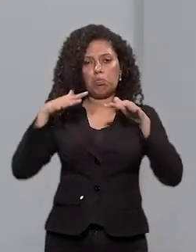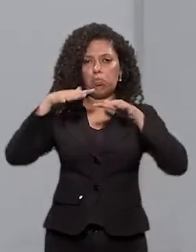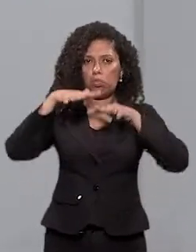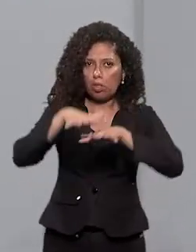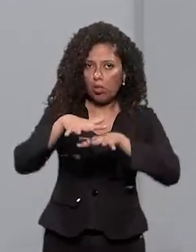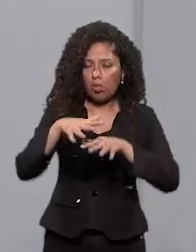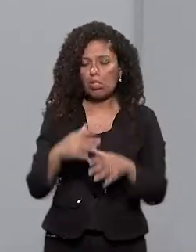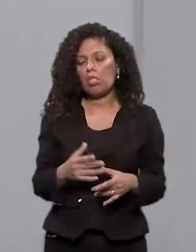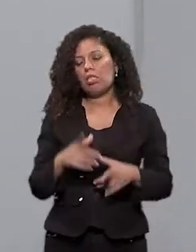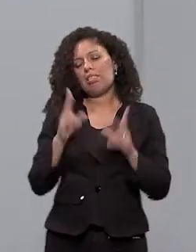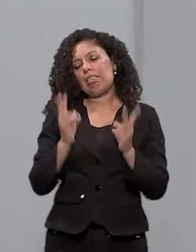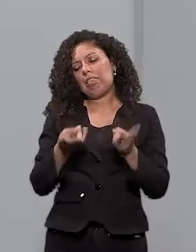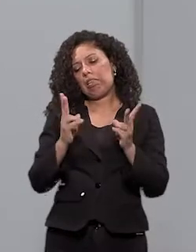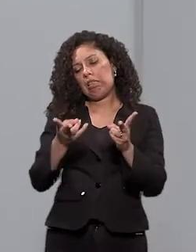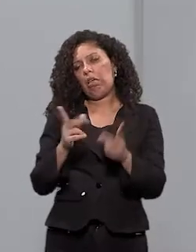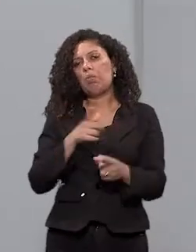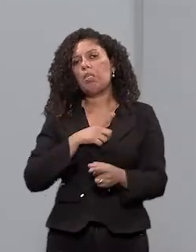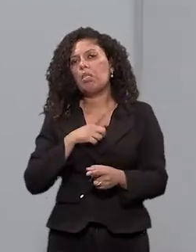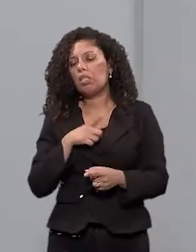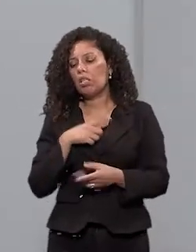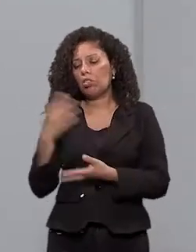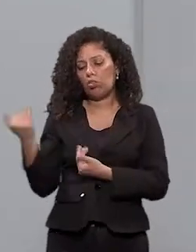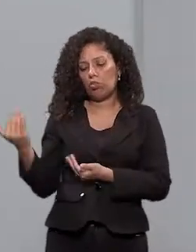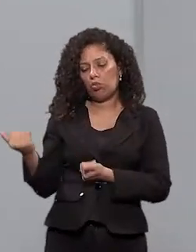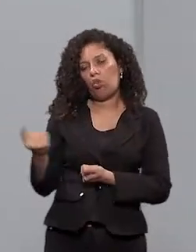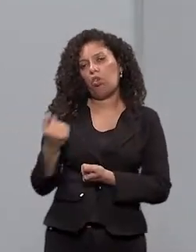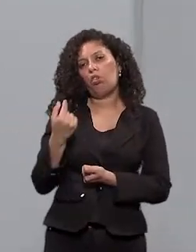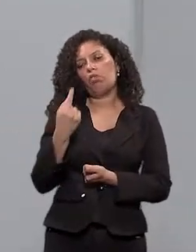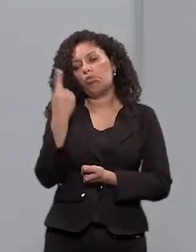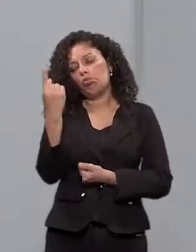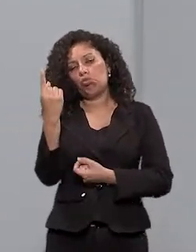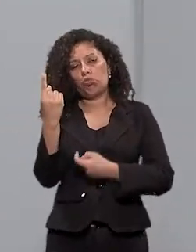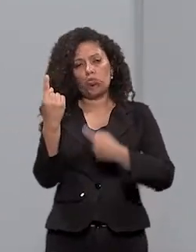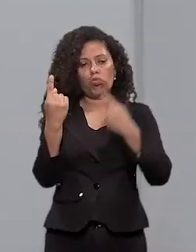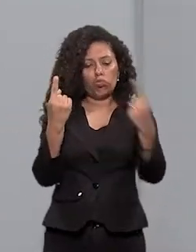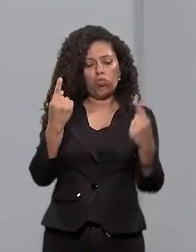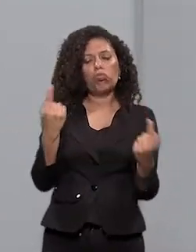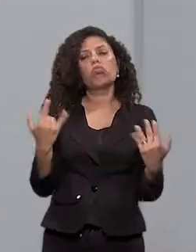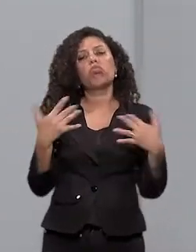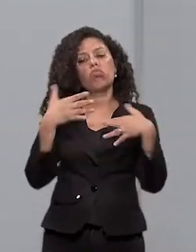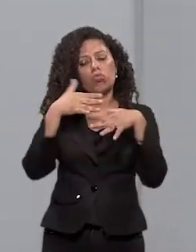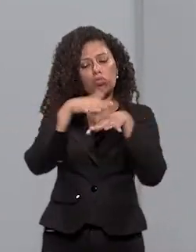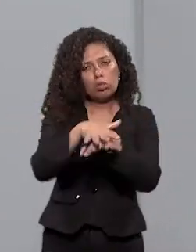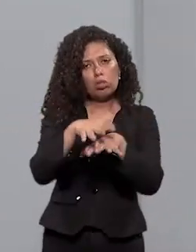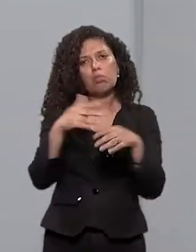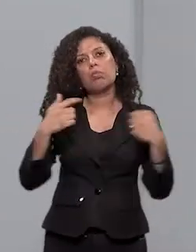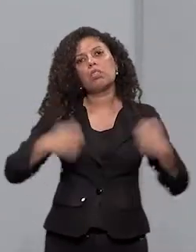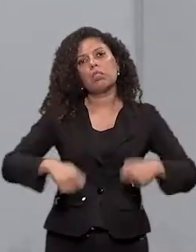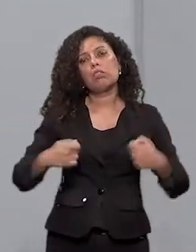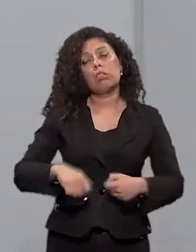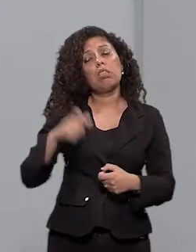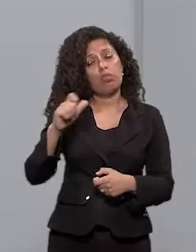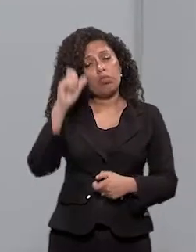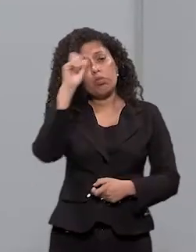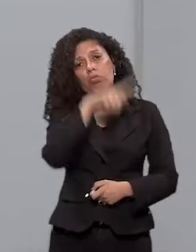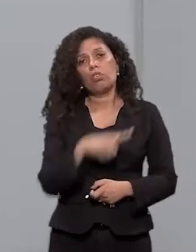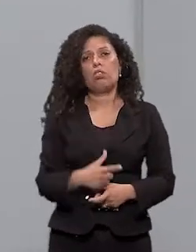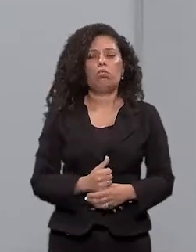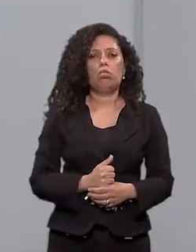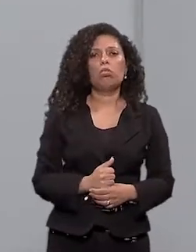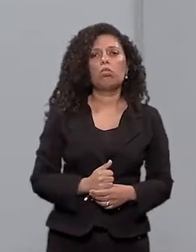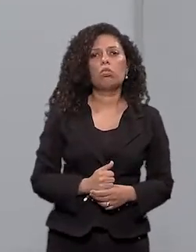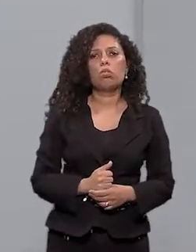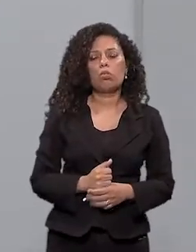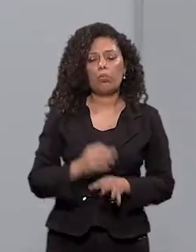todos os dias, em quase todas as turmas, nós temos algum aluno de inclusão. Então, é sempre um desafio, né?